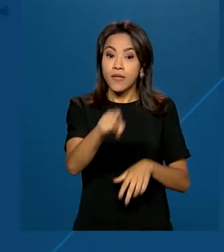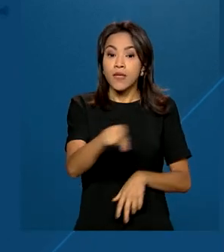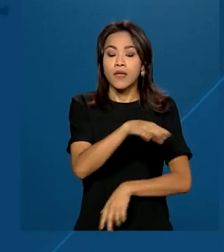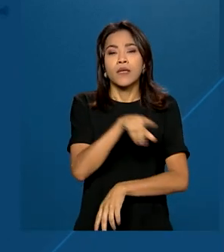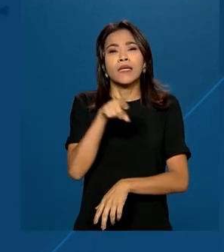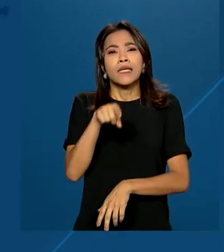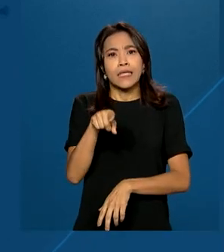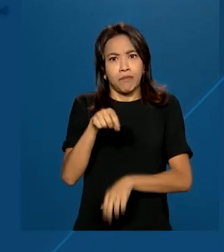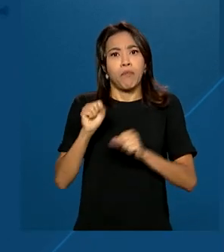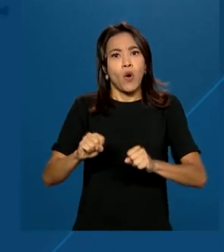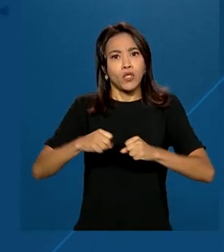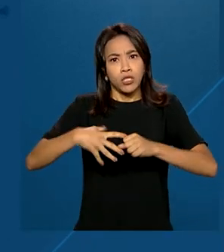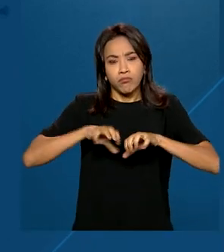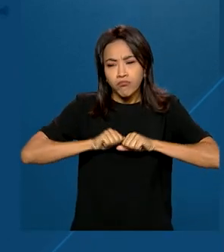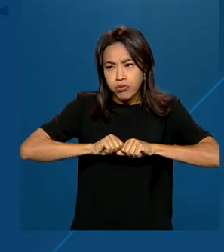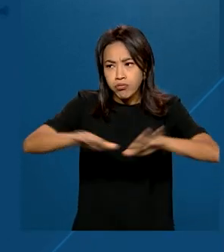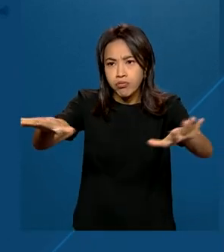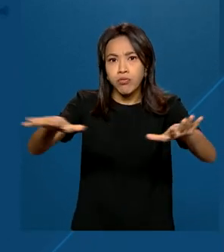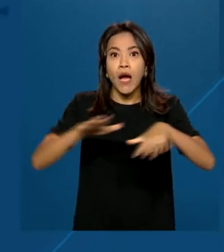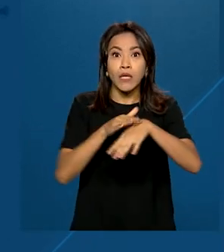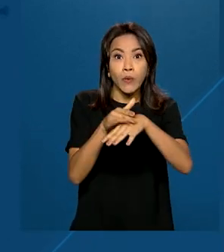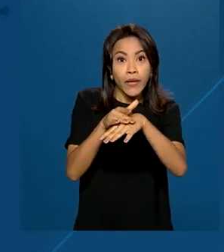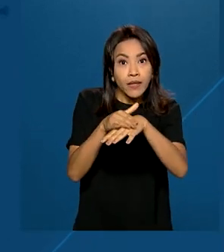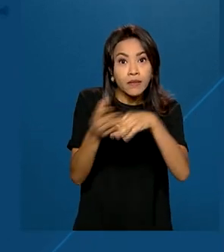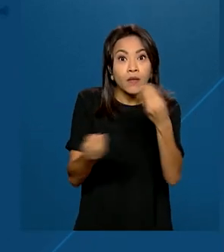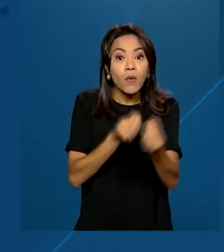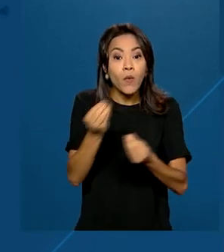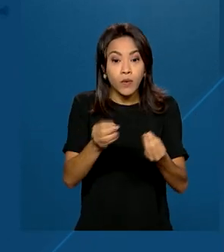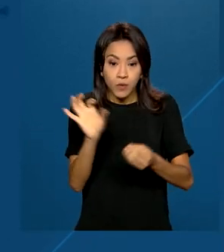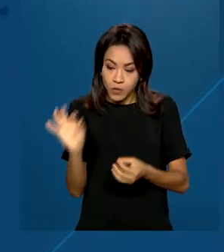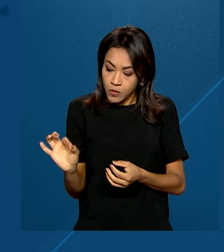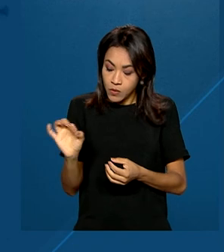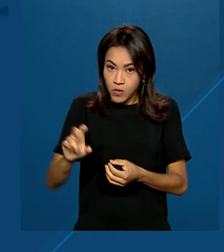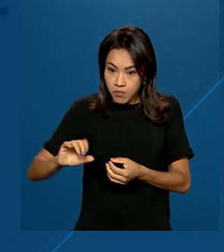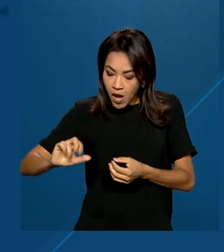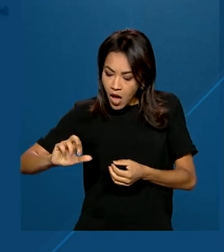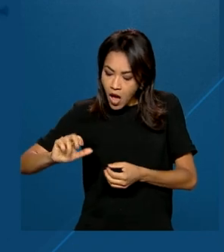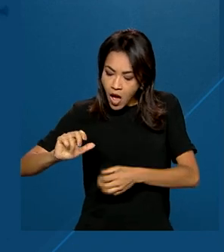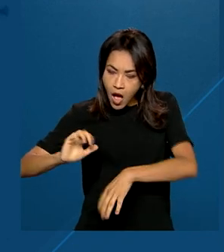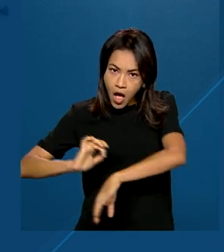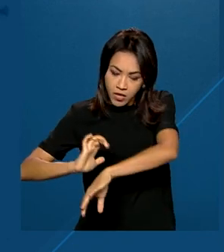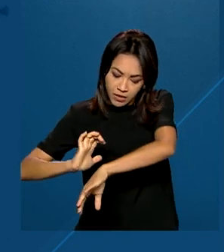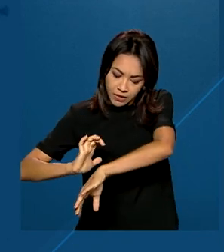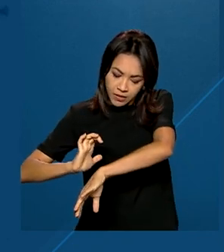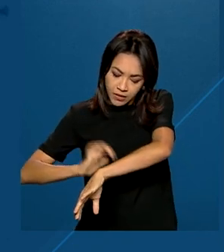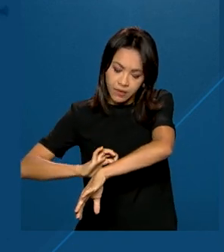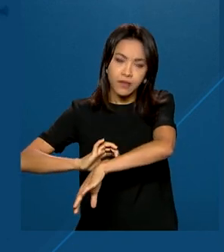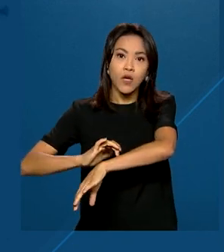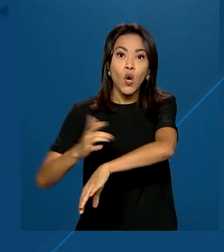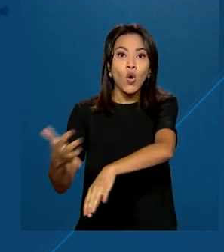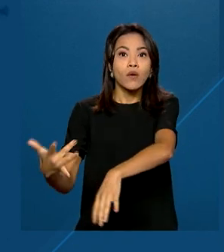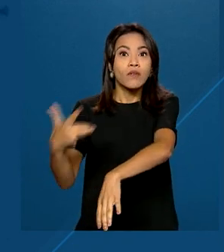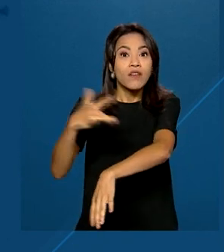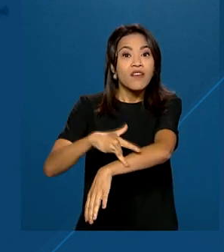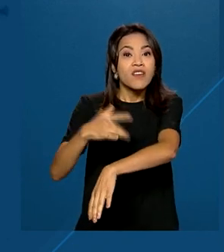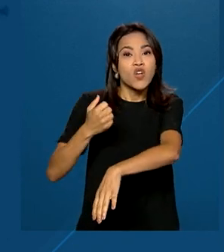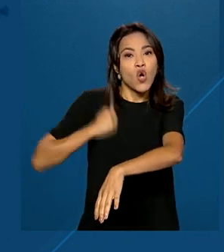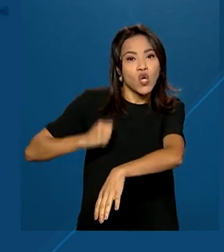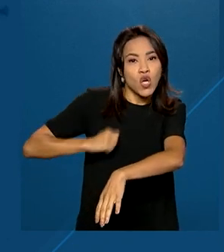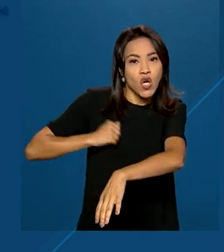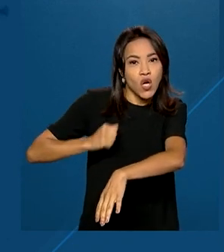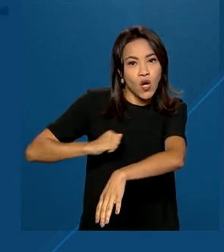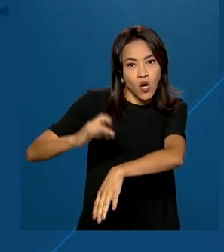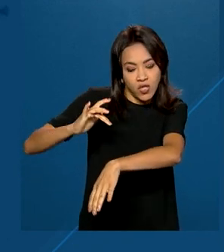transmissão da doença de Chagas são quando o parasito entra no sangue a partir do contato das fezes do